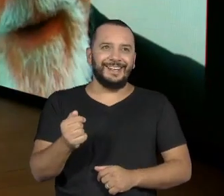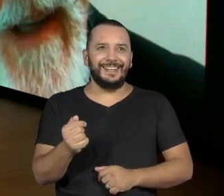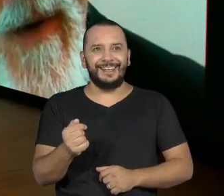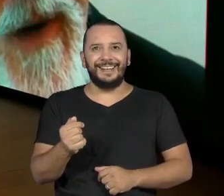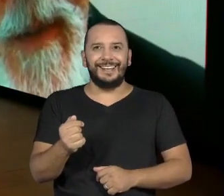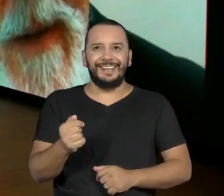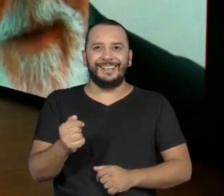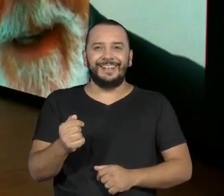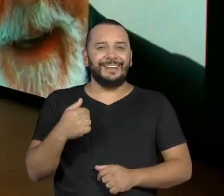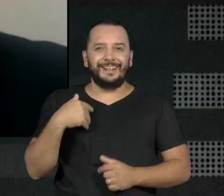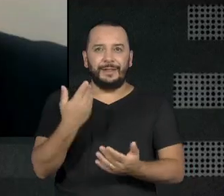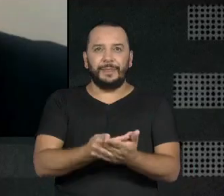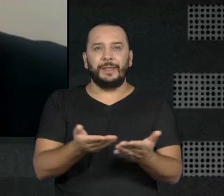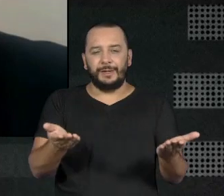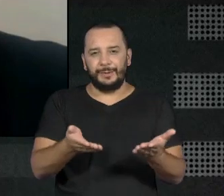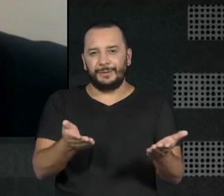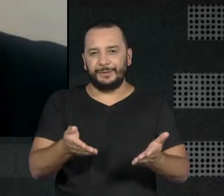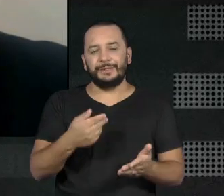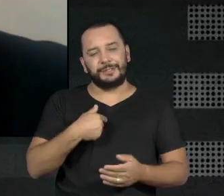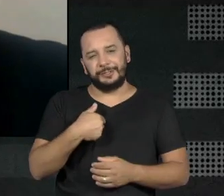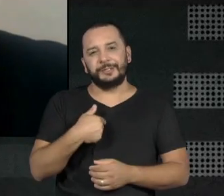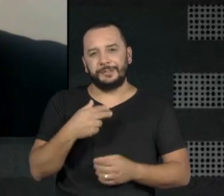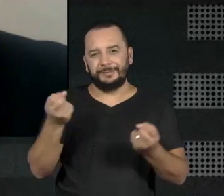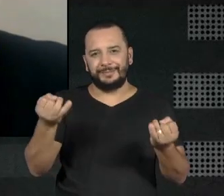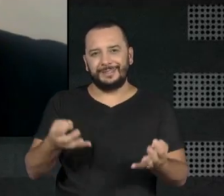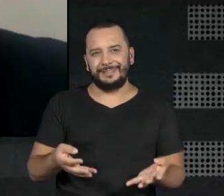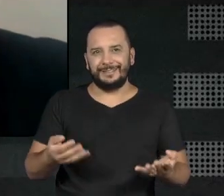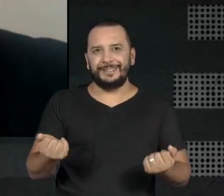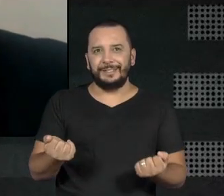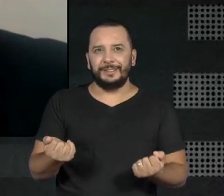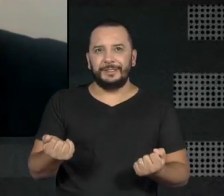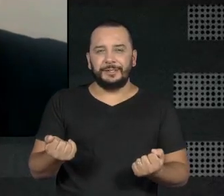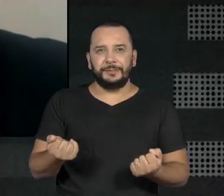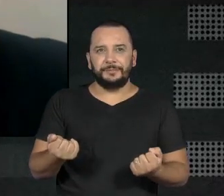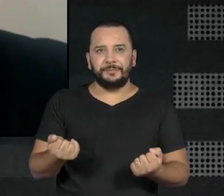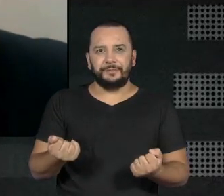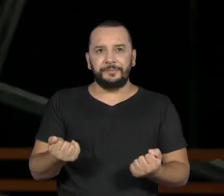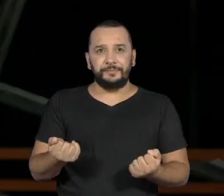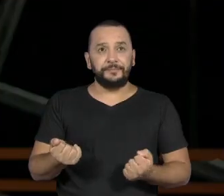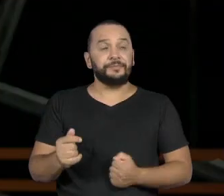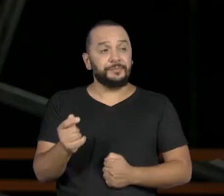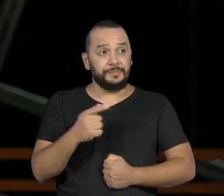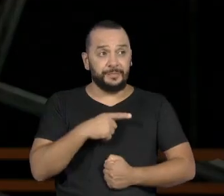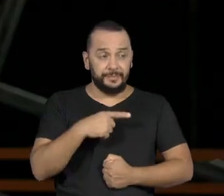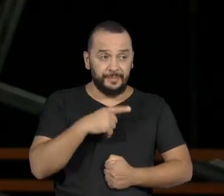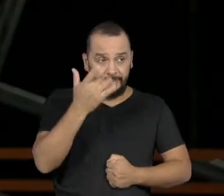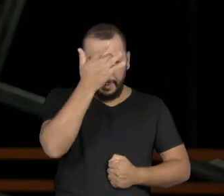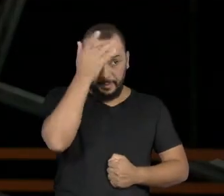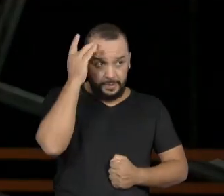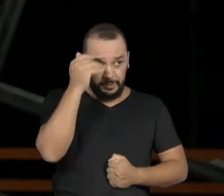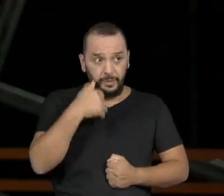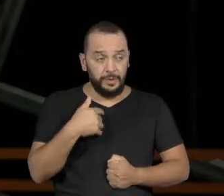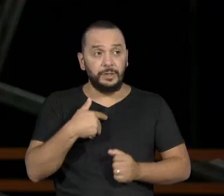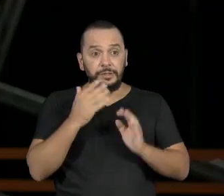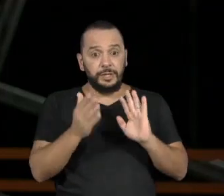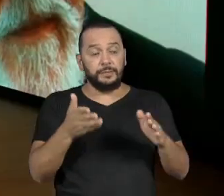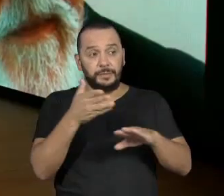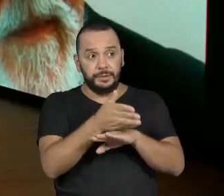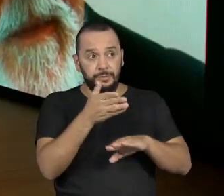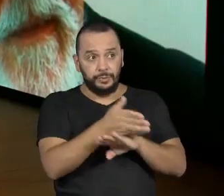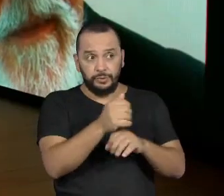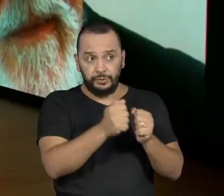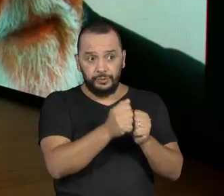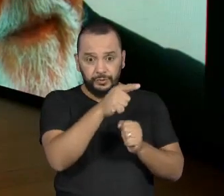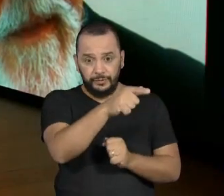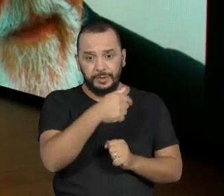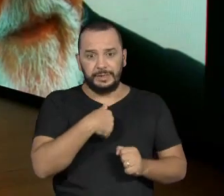Eu pago até hoje pela minha vaidade, sabia? Pago caro. Nós temos alguém que participou com você desse elenco do